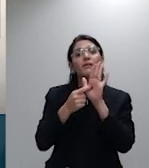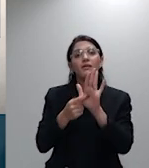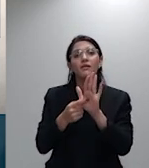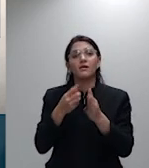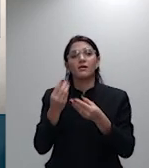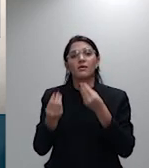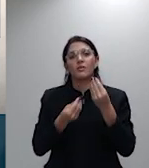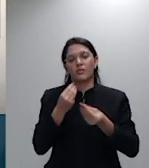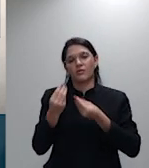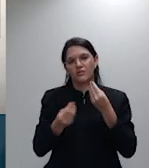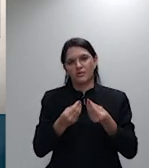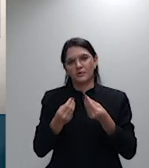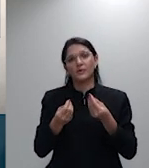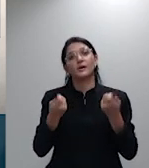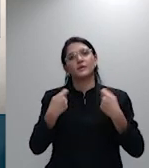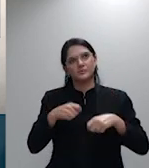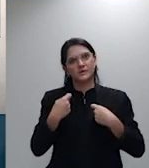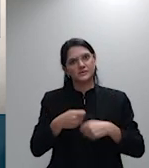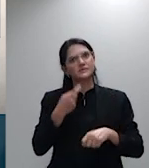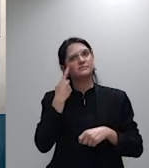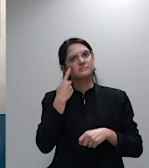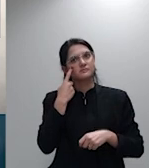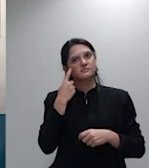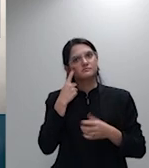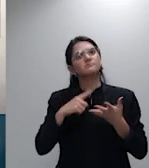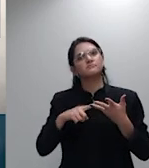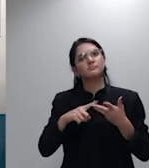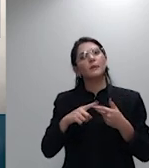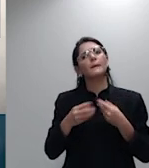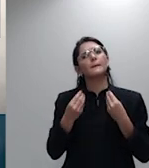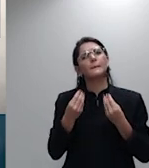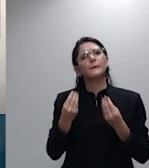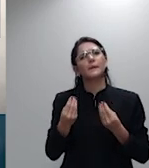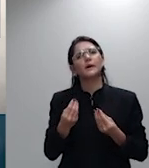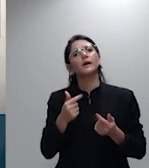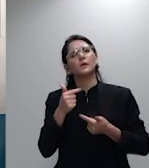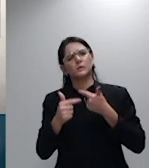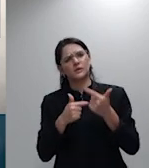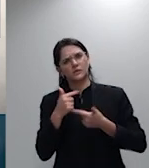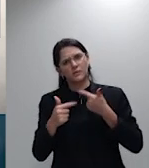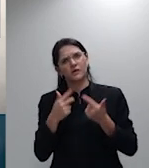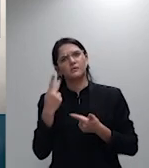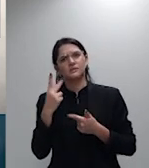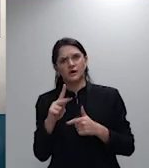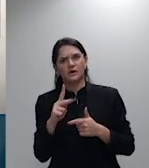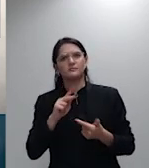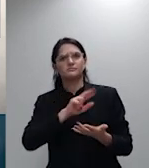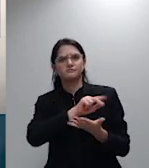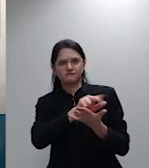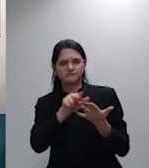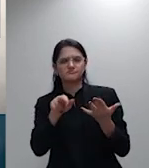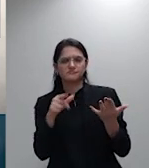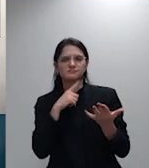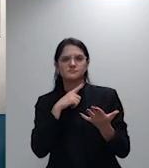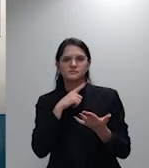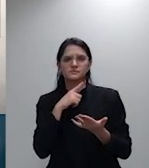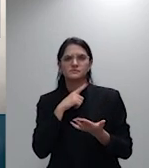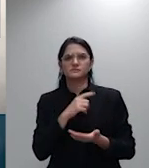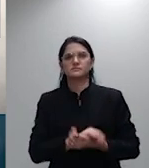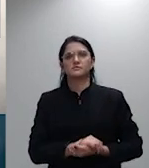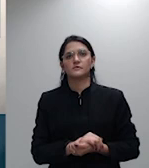probatória para a formação do livre convencimento do juiz em diferentes situações, nem seria possível definir